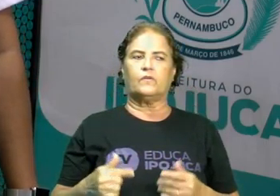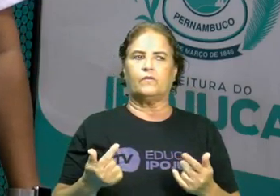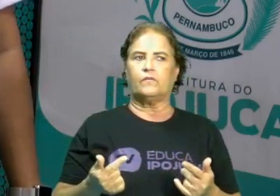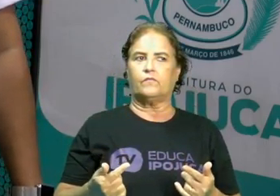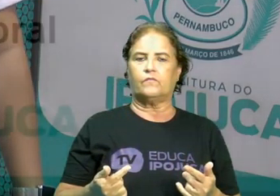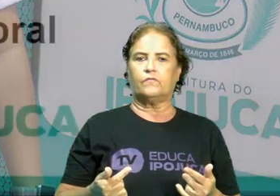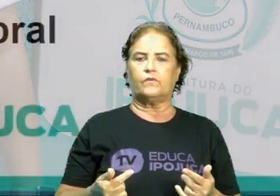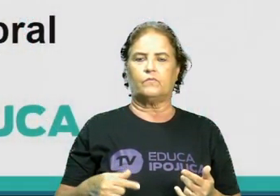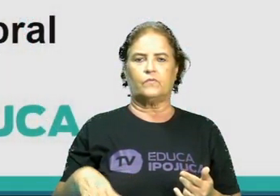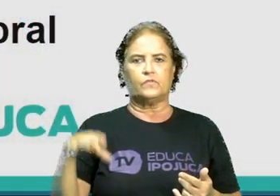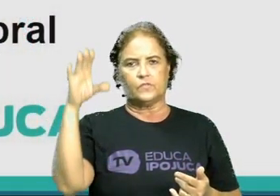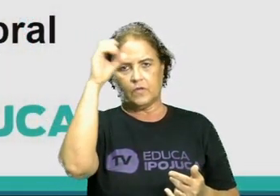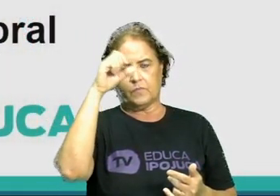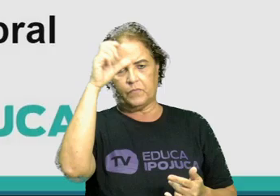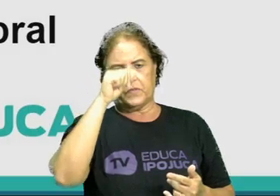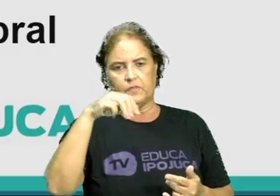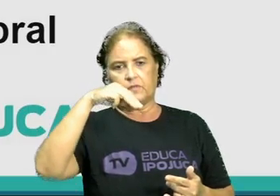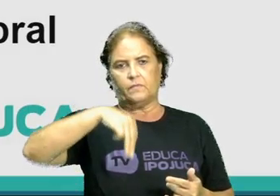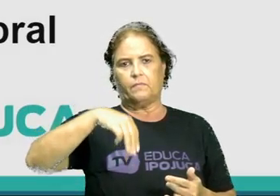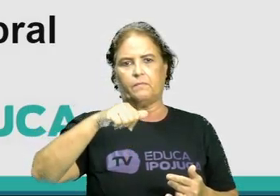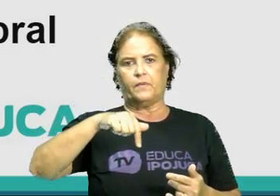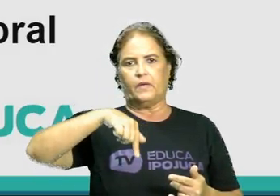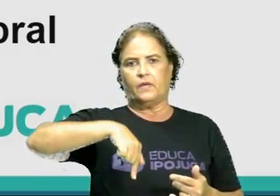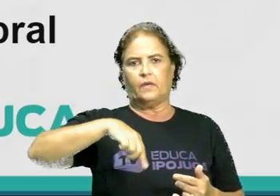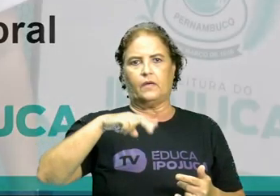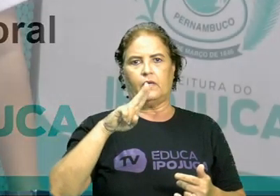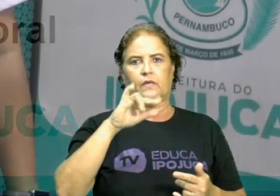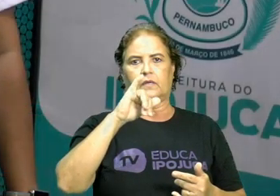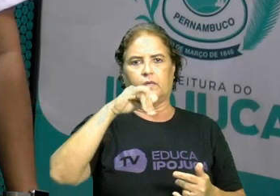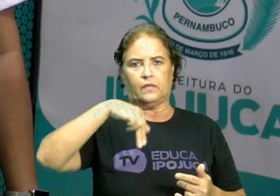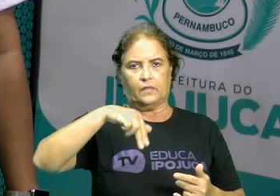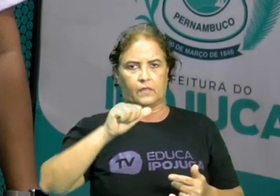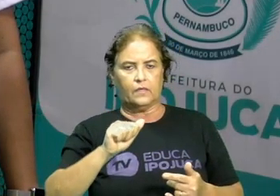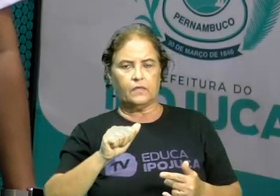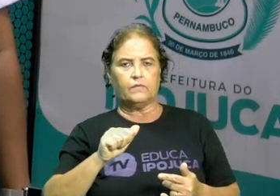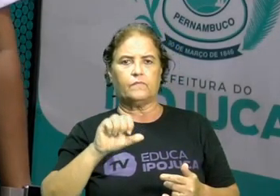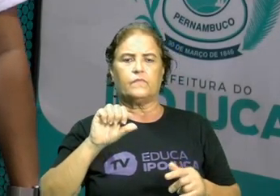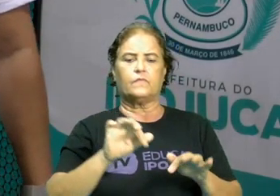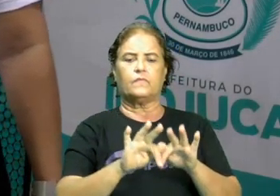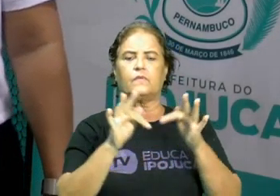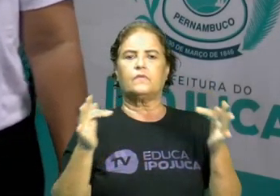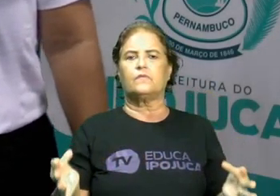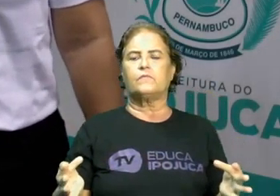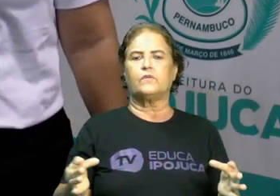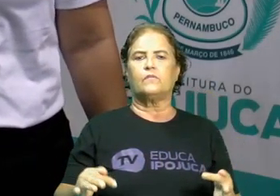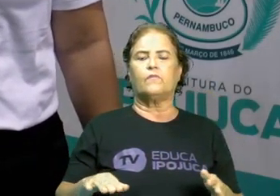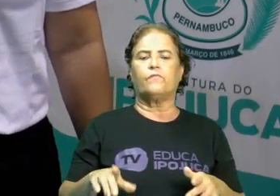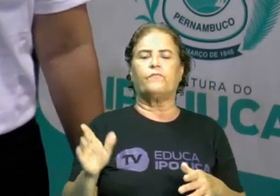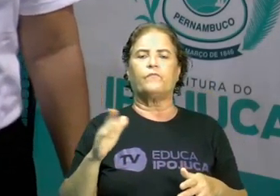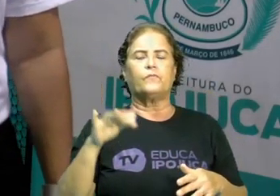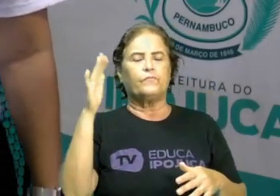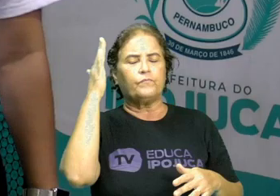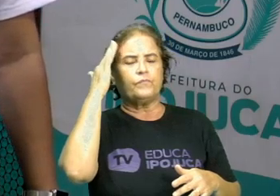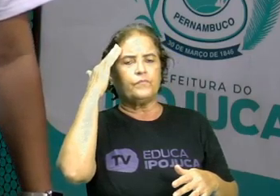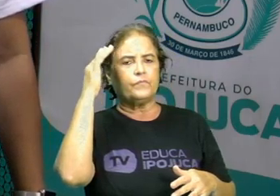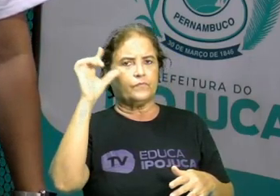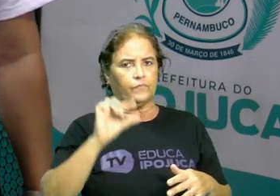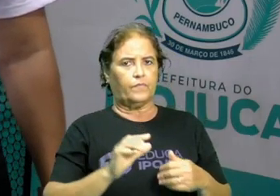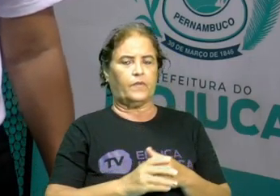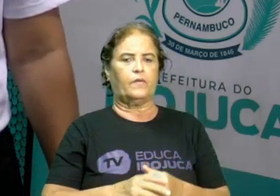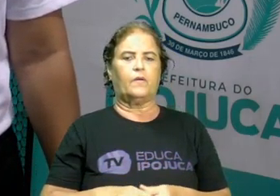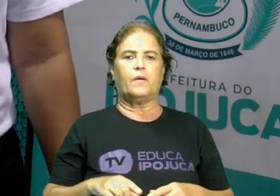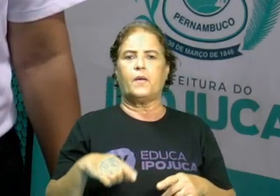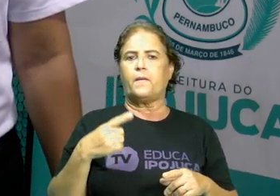máquinas simples. Vamos entender um pouquinho o que é isso. Então, primeiro para a gente entender